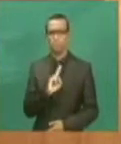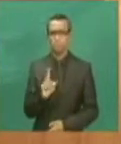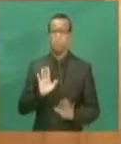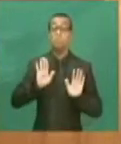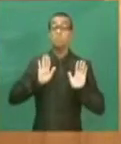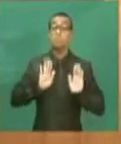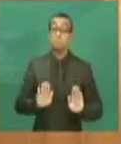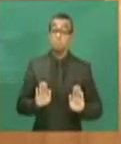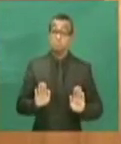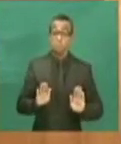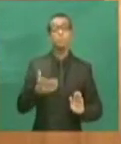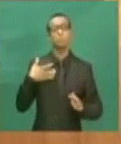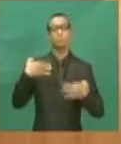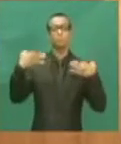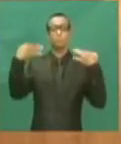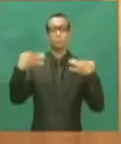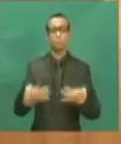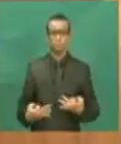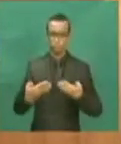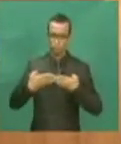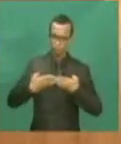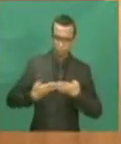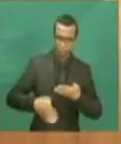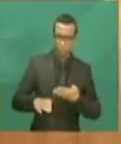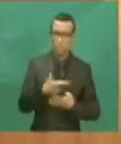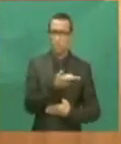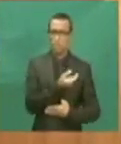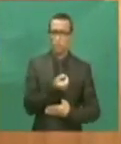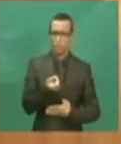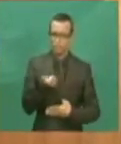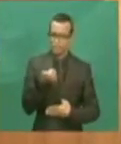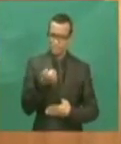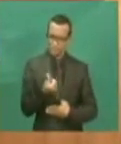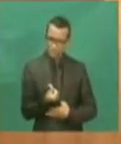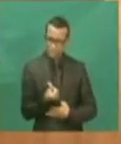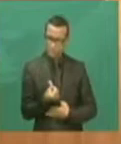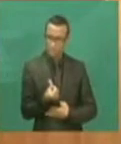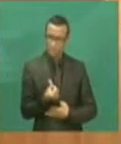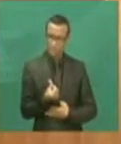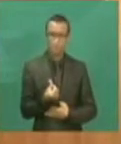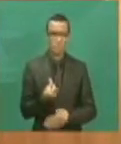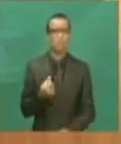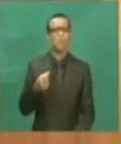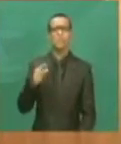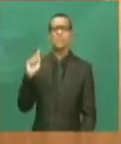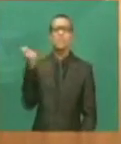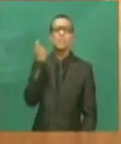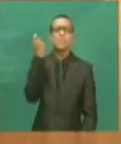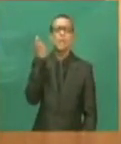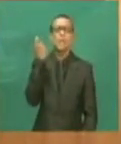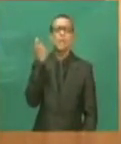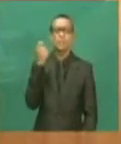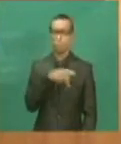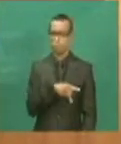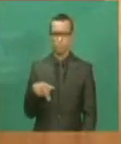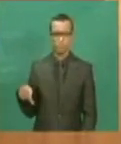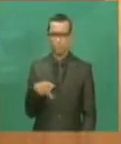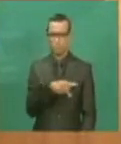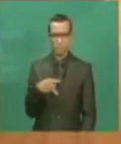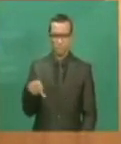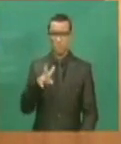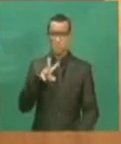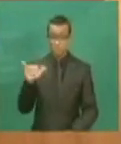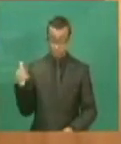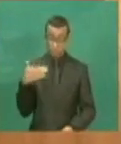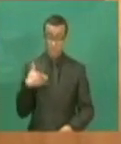tenho certeza que a partir do ano de 2016, nenhum professor, nenhum professor entrará